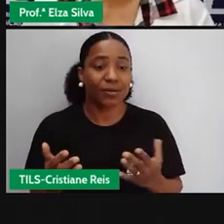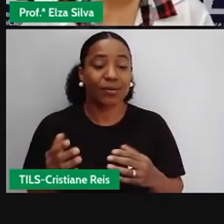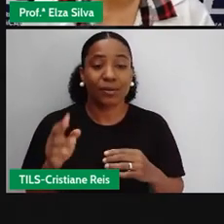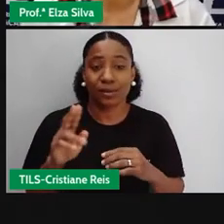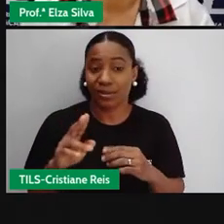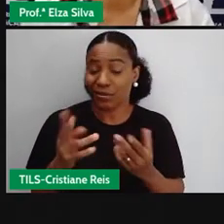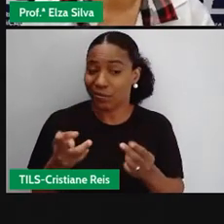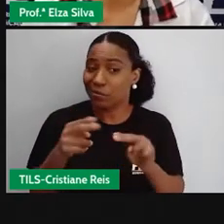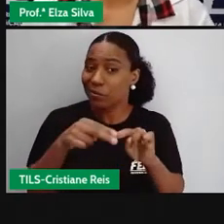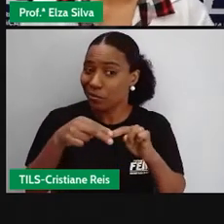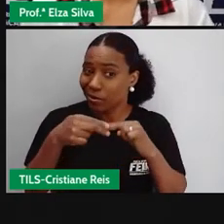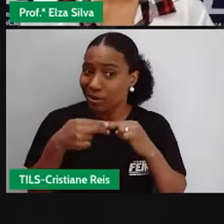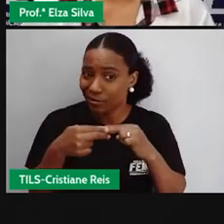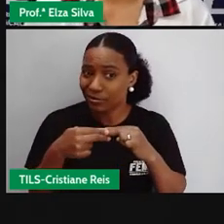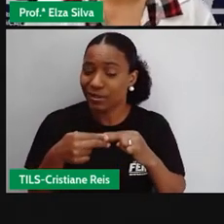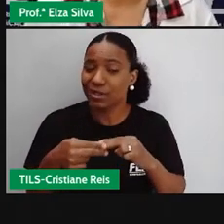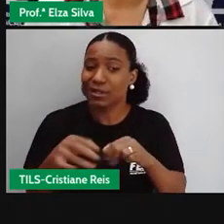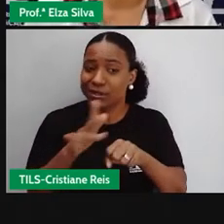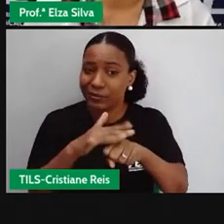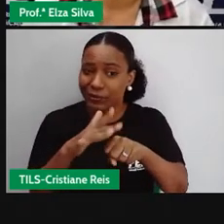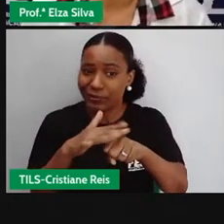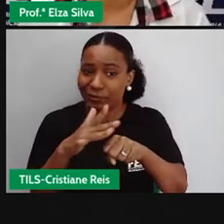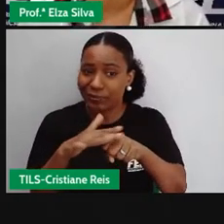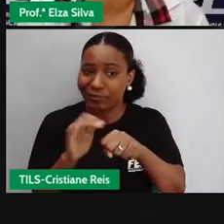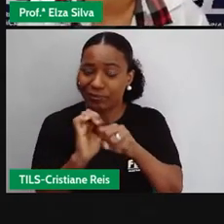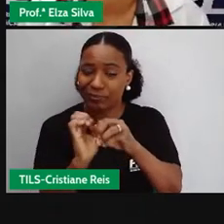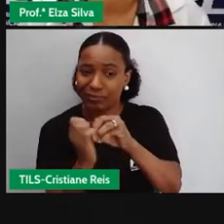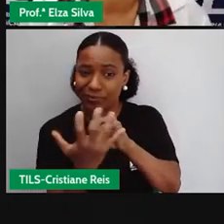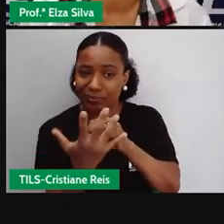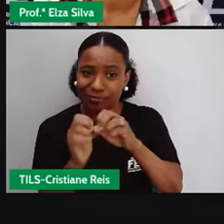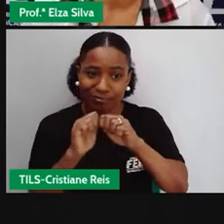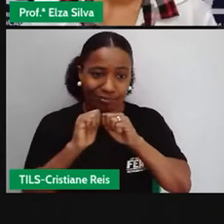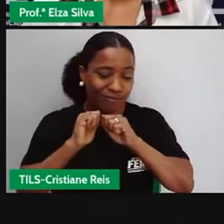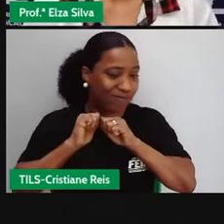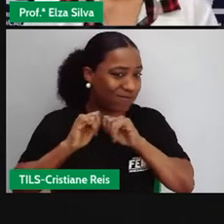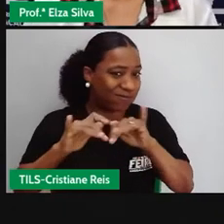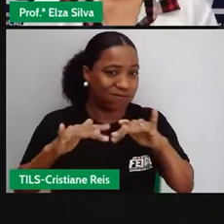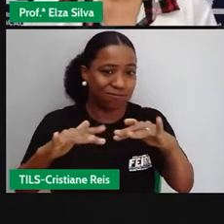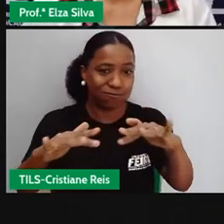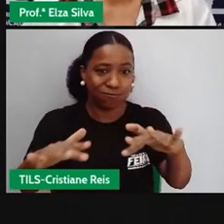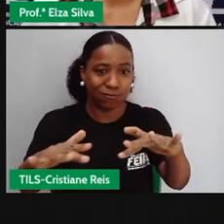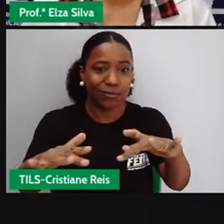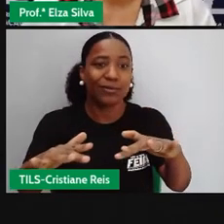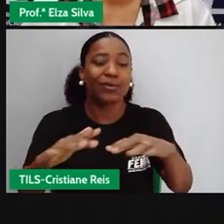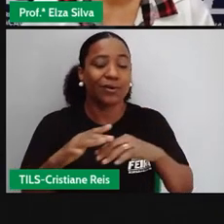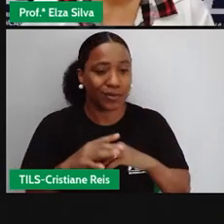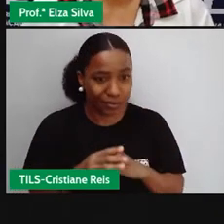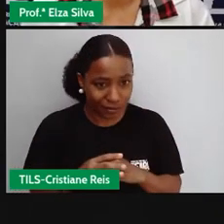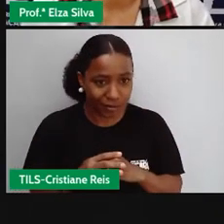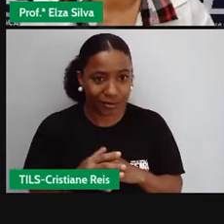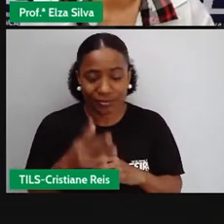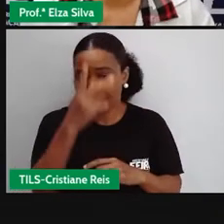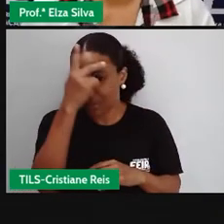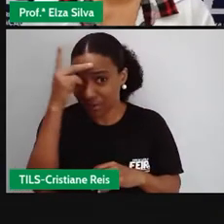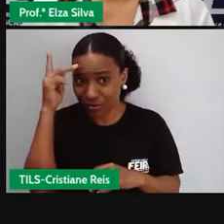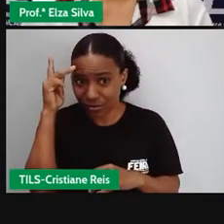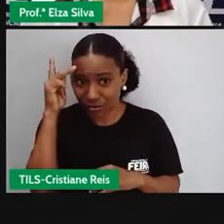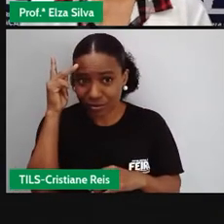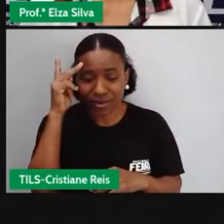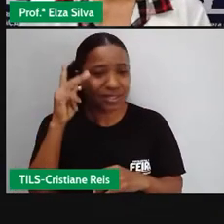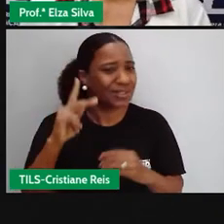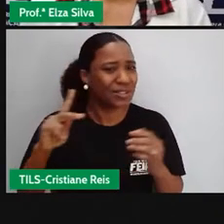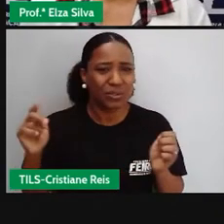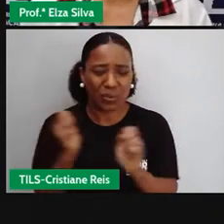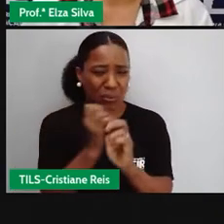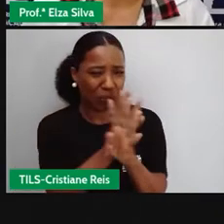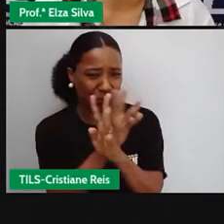por causa disso, né, por causa da Covid-19, as pessoas não devem se